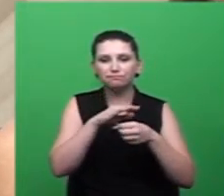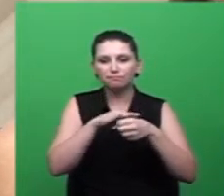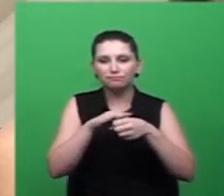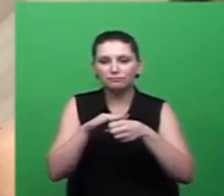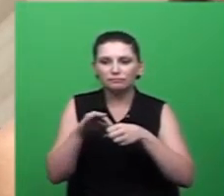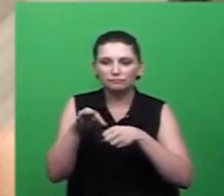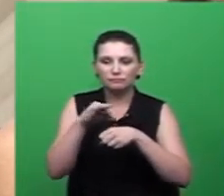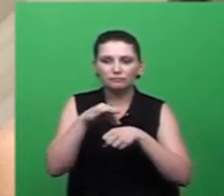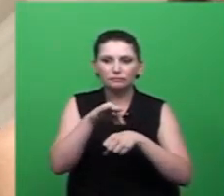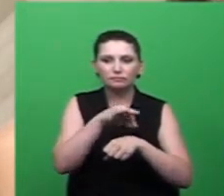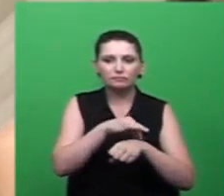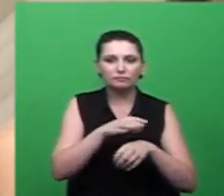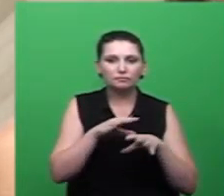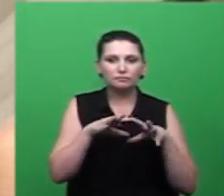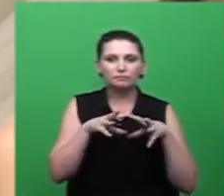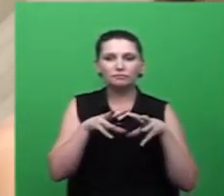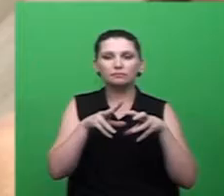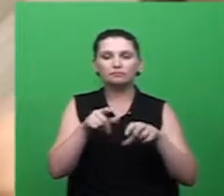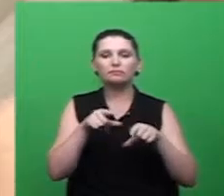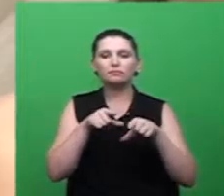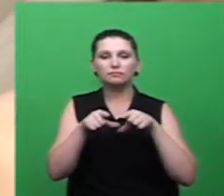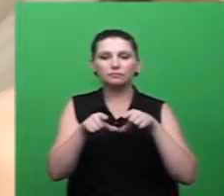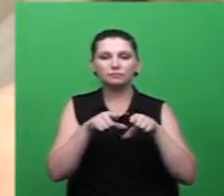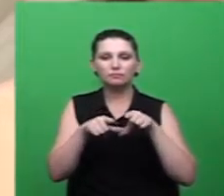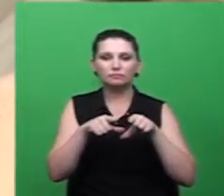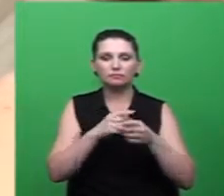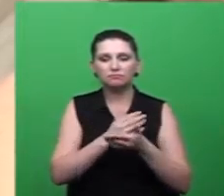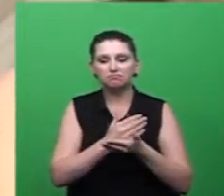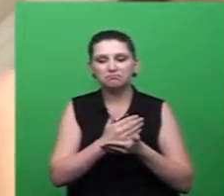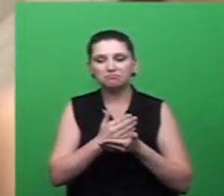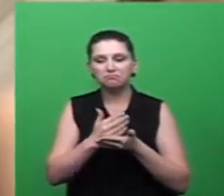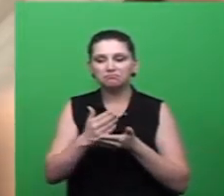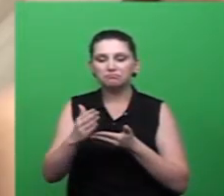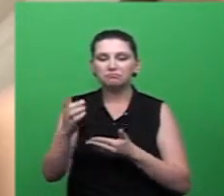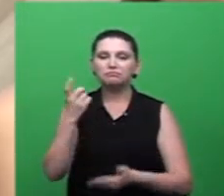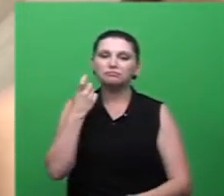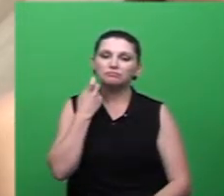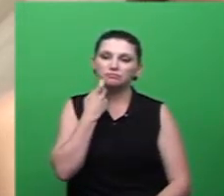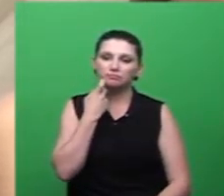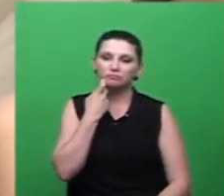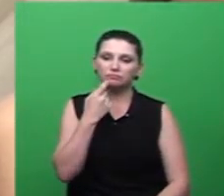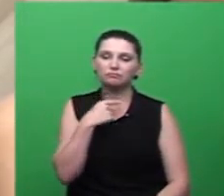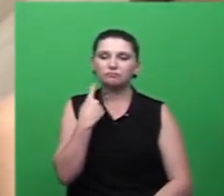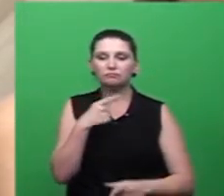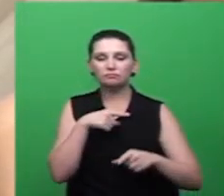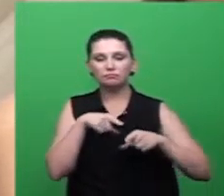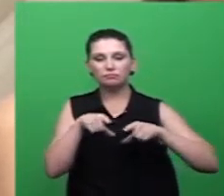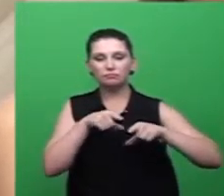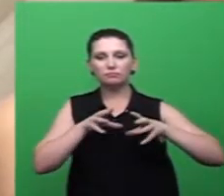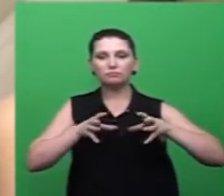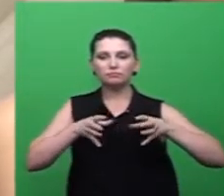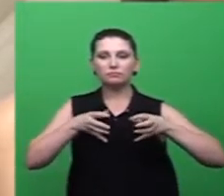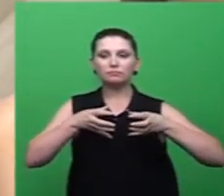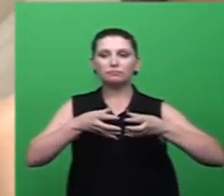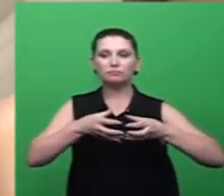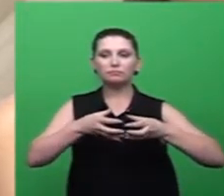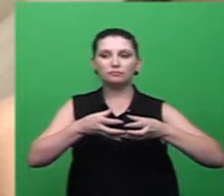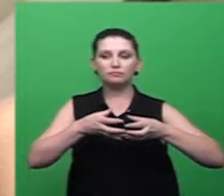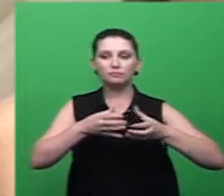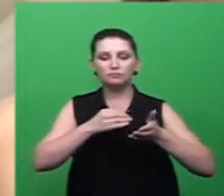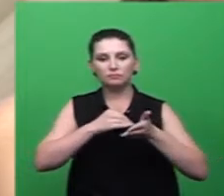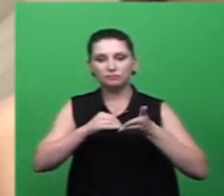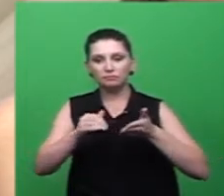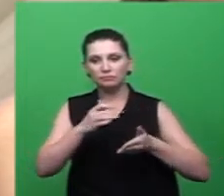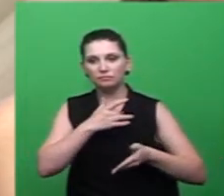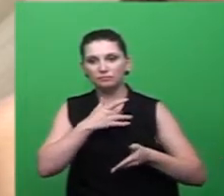trabalho desenvolvido ao longo de todo o dia de sexta-feira onde as equipes da Secretaria de Saúde